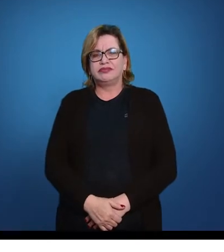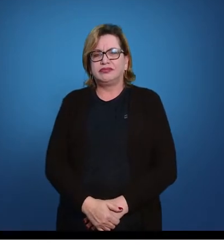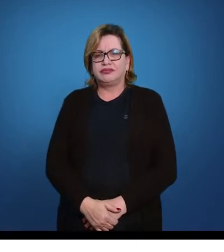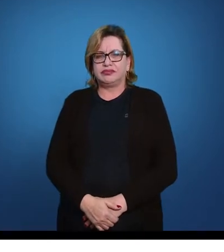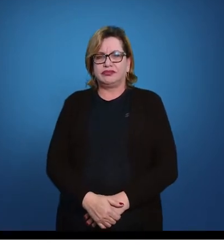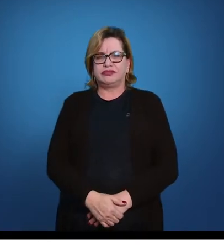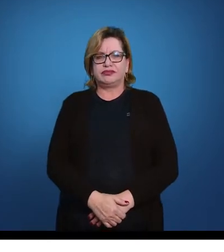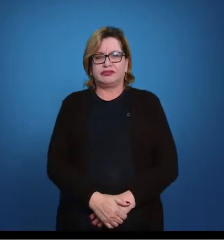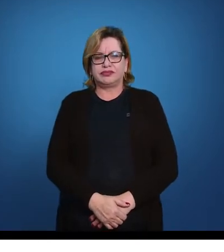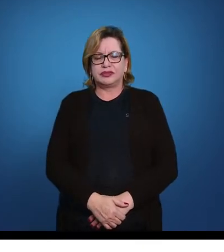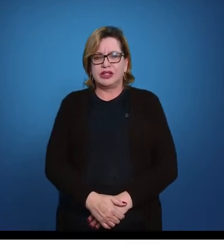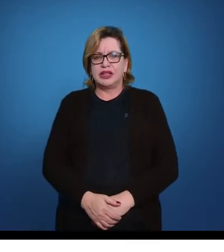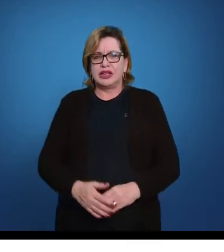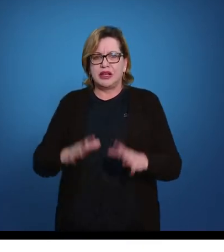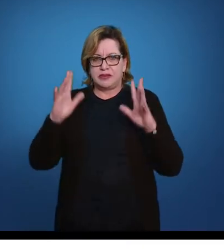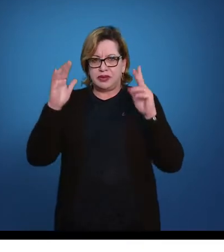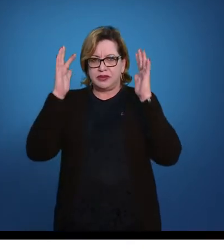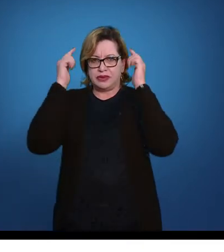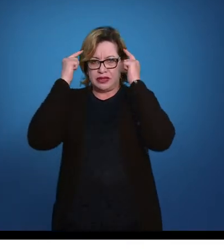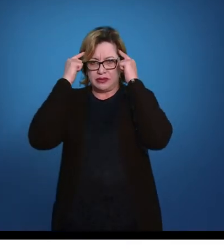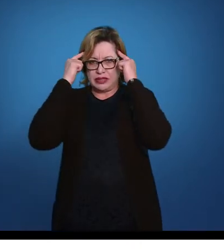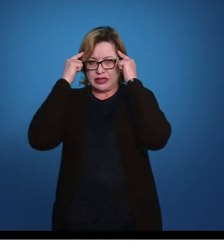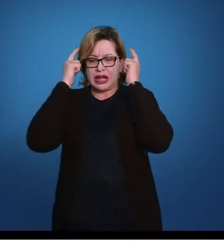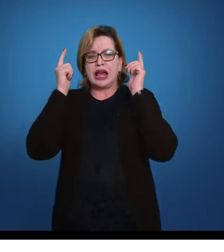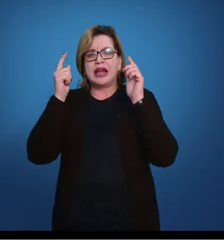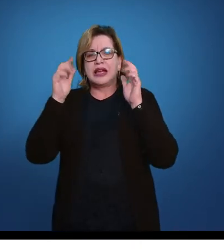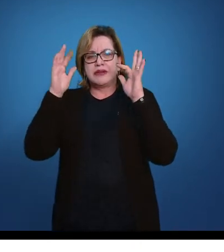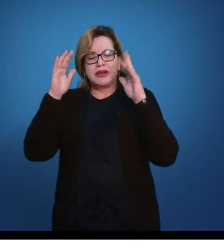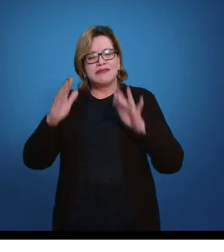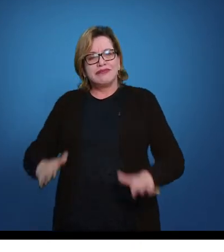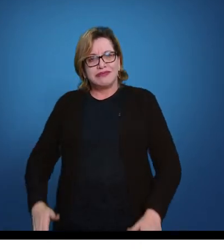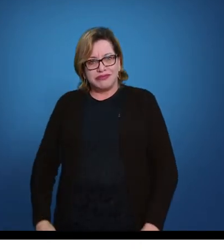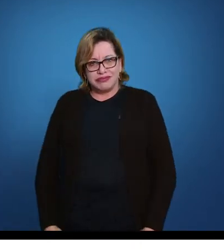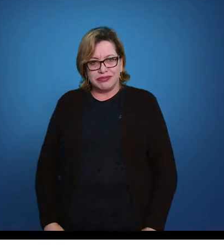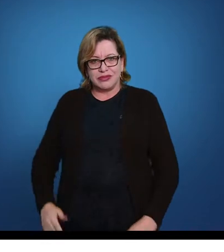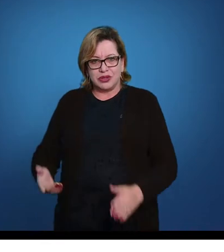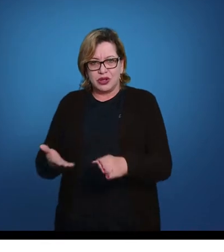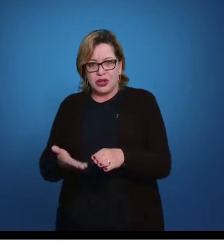Mão na cabeça e mão na coxa.